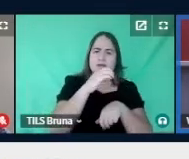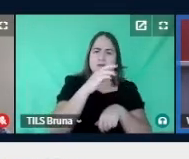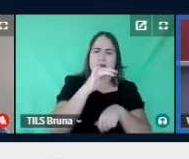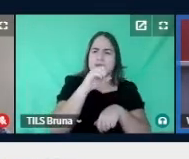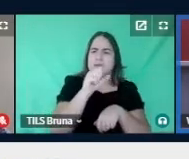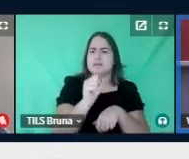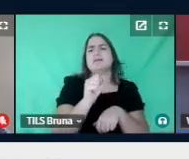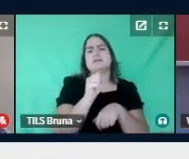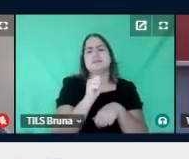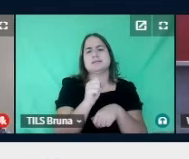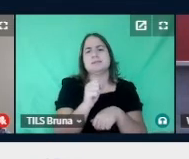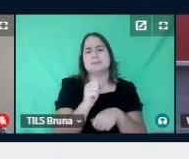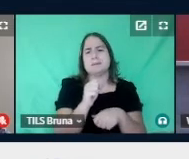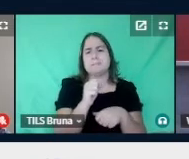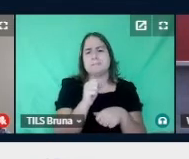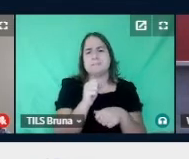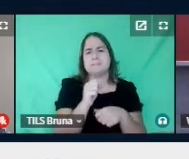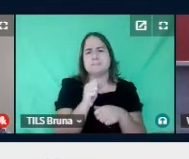nós retornarmos.